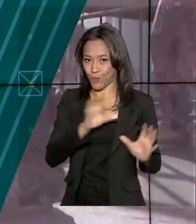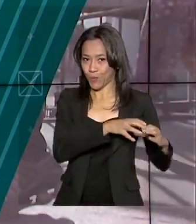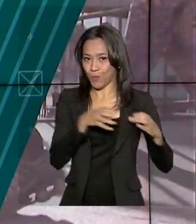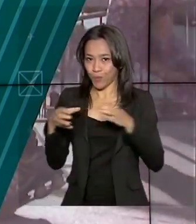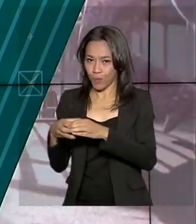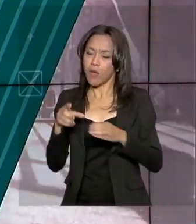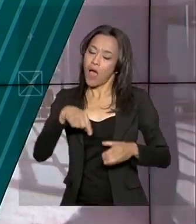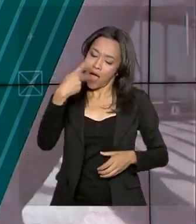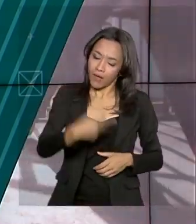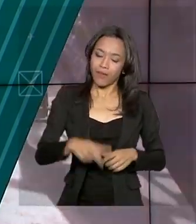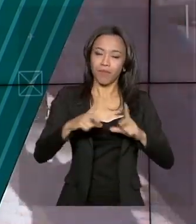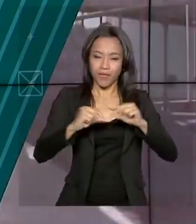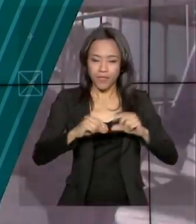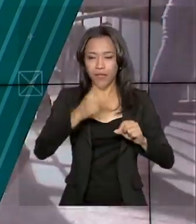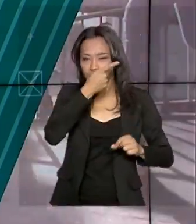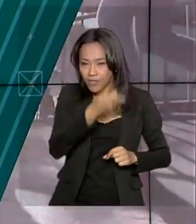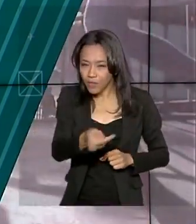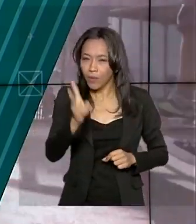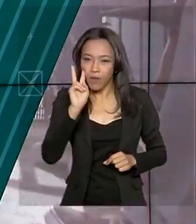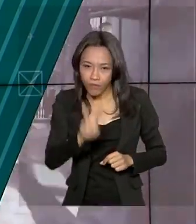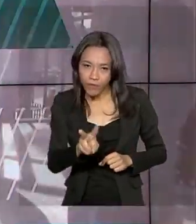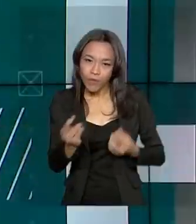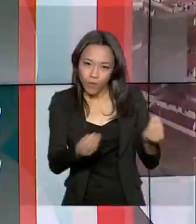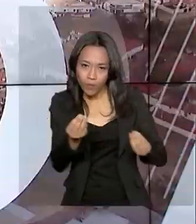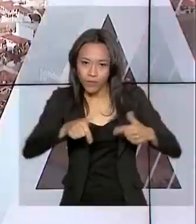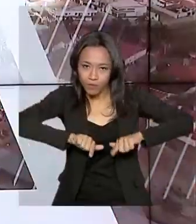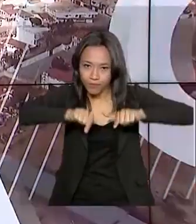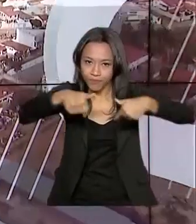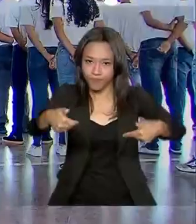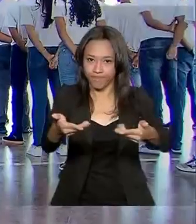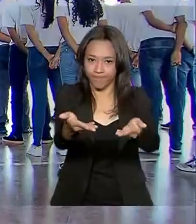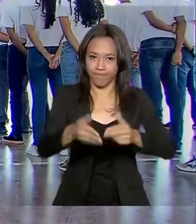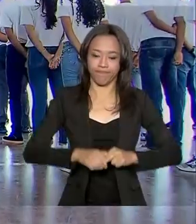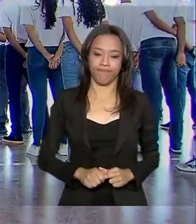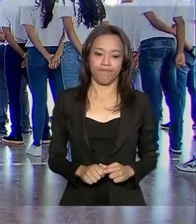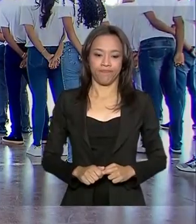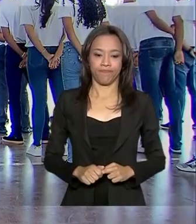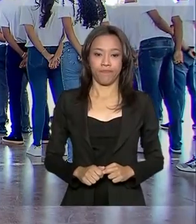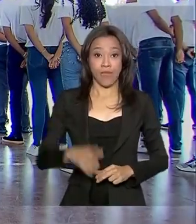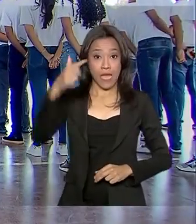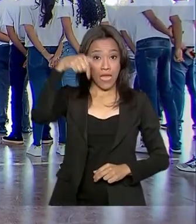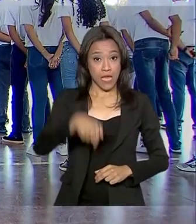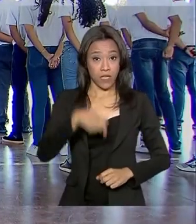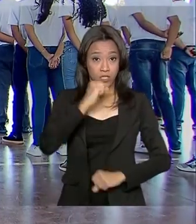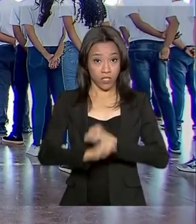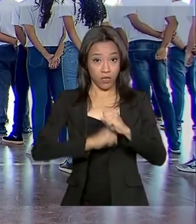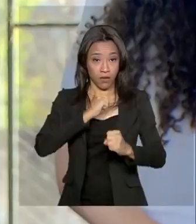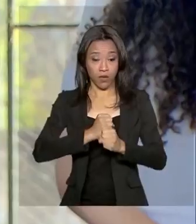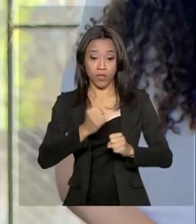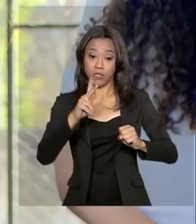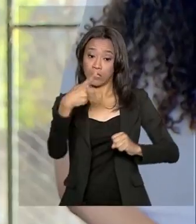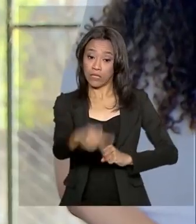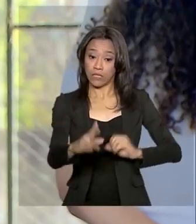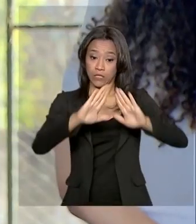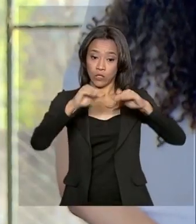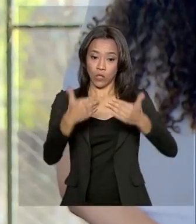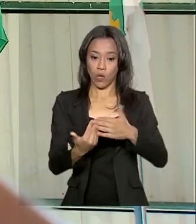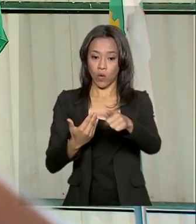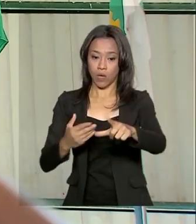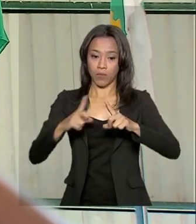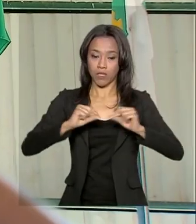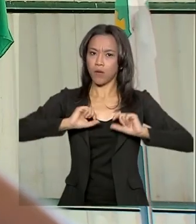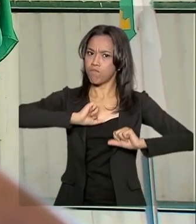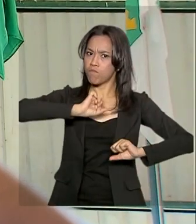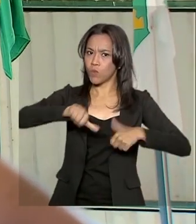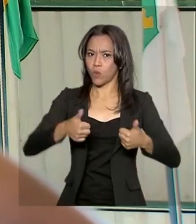visitou uma escola em Brasília, onde a ação já está sendo realizada. Este ano, a rotina nesta escola em Brasília mudou.